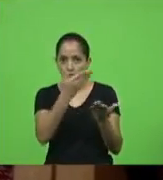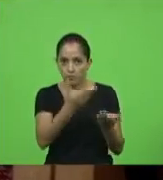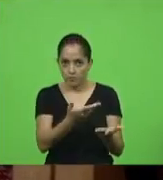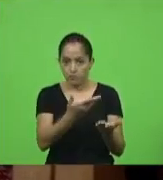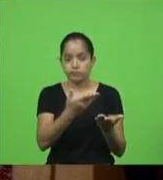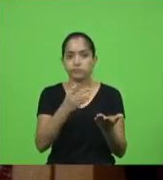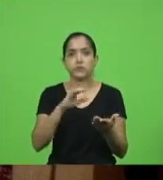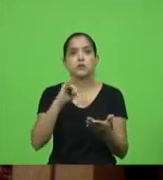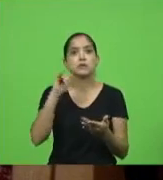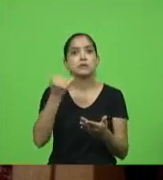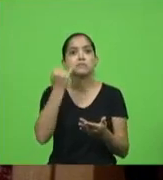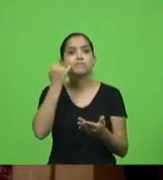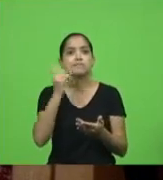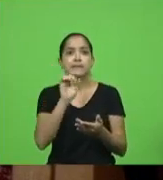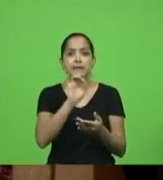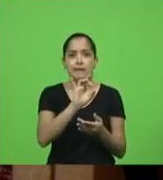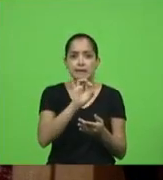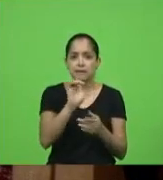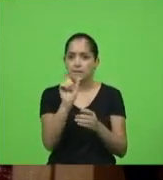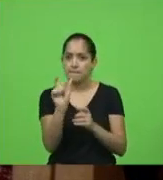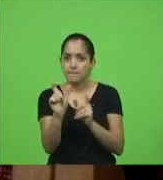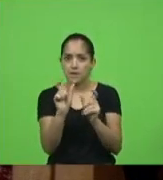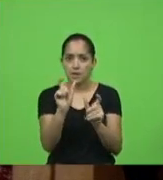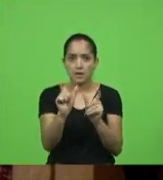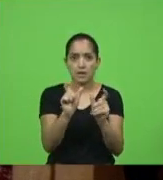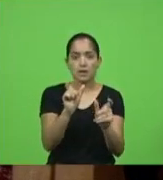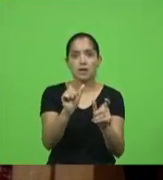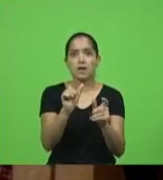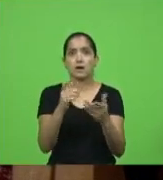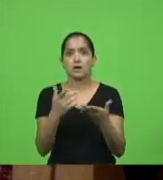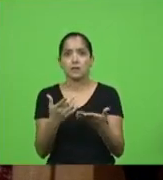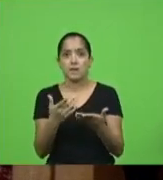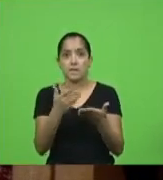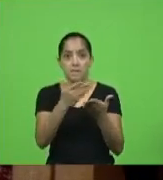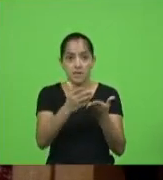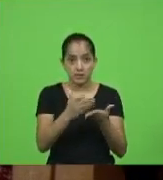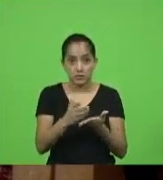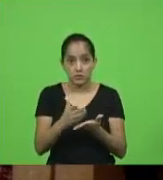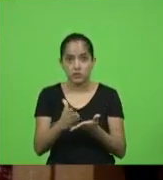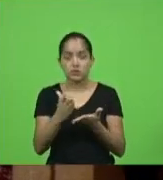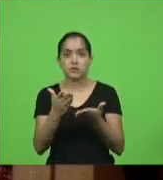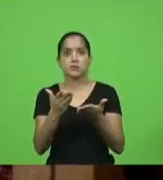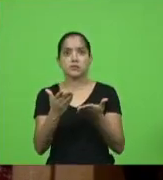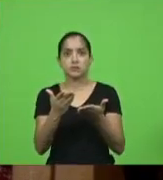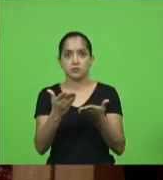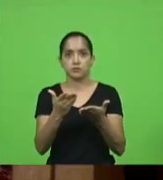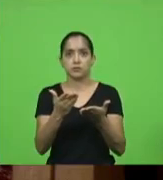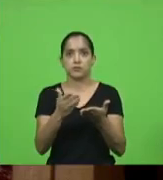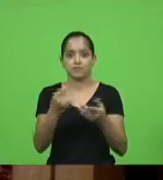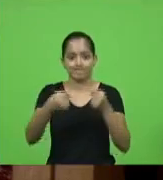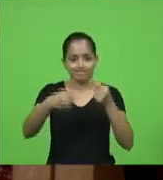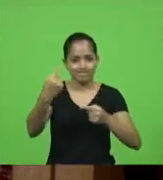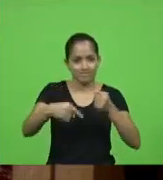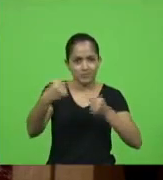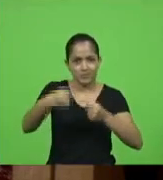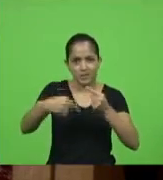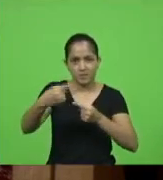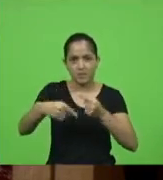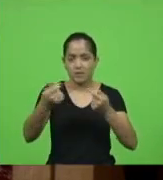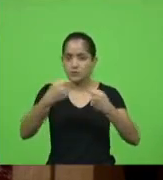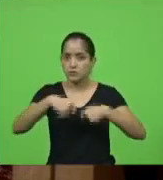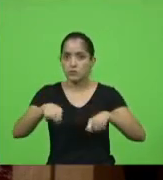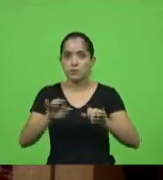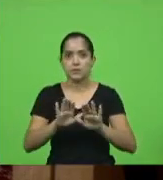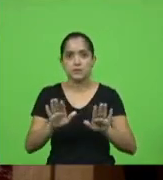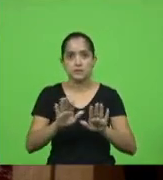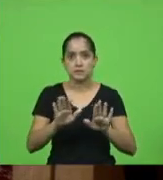Gessé cada palavra se vossa excelência por gentileza tiver perdido alguma para não renovar um debate desnecessário aqui eu